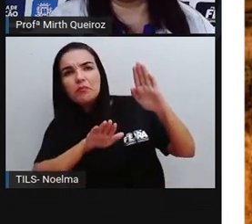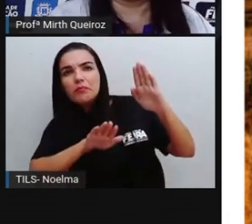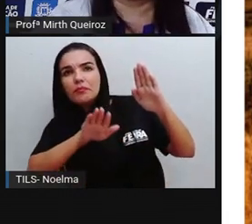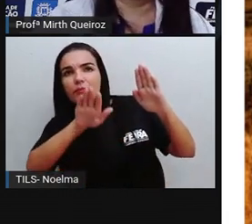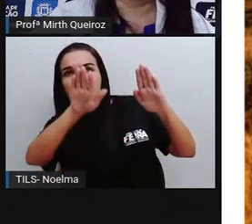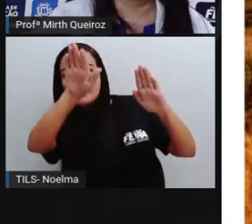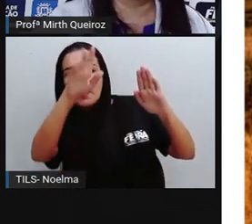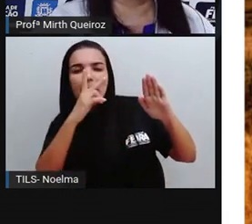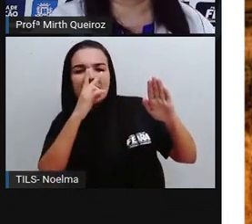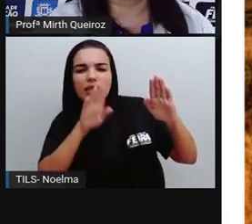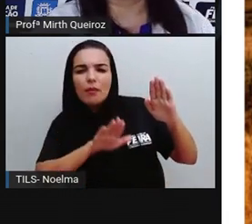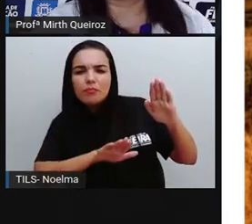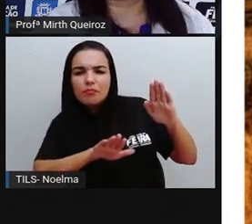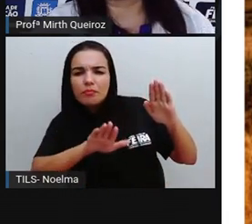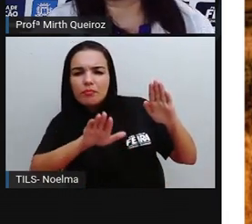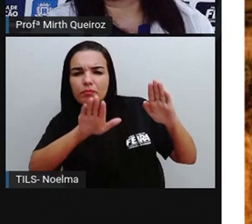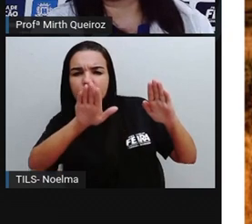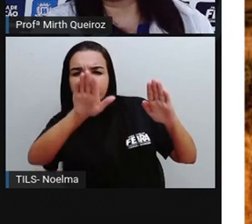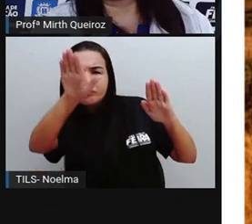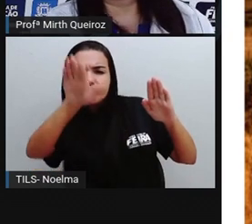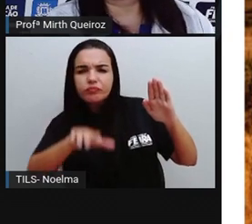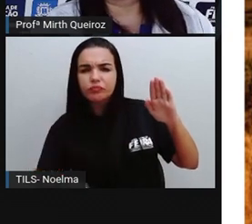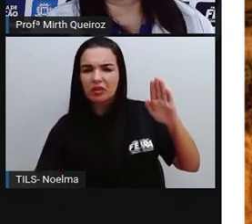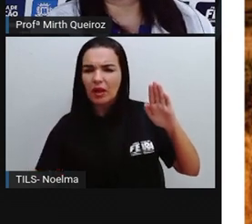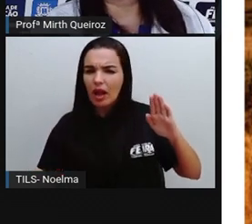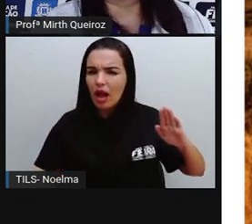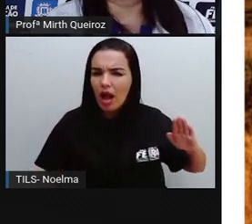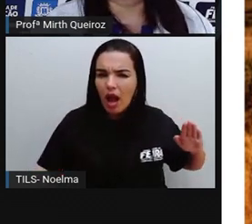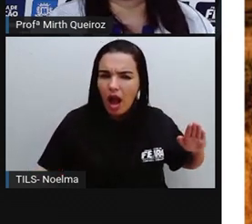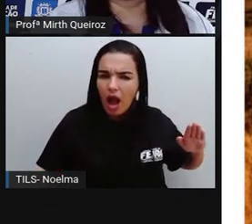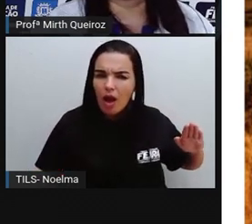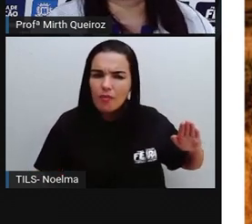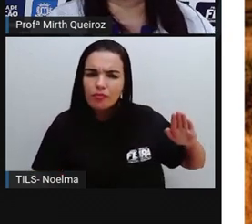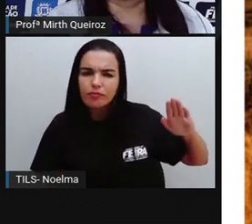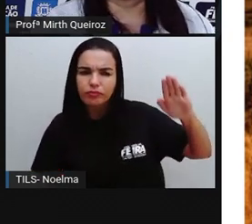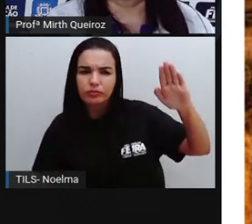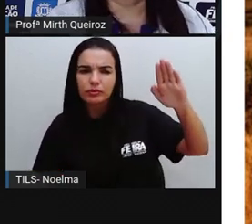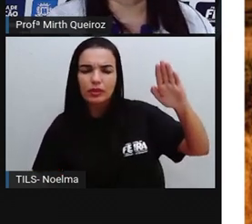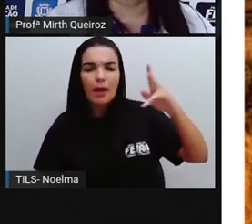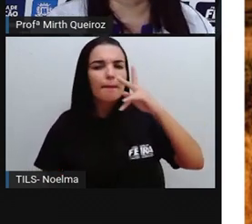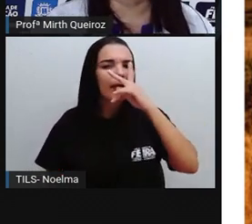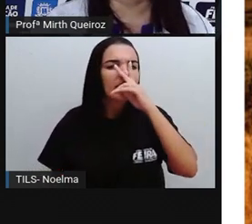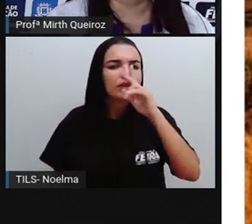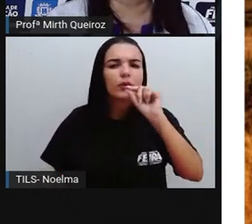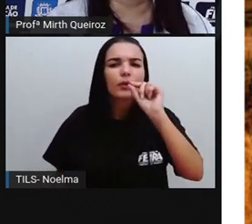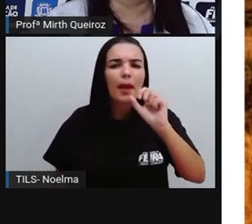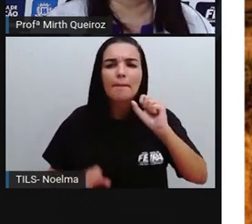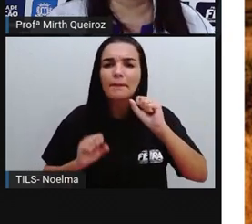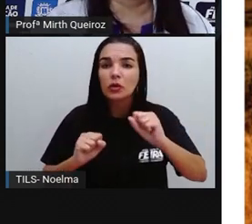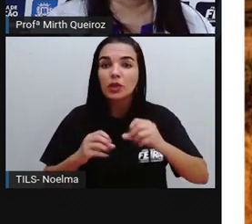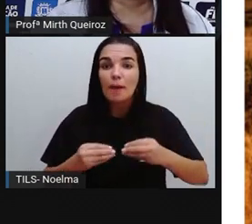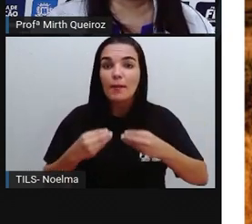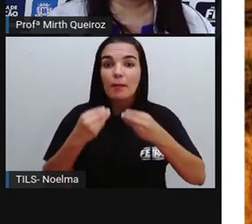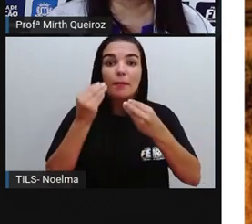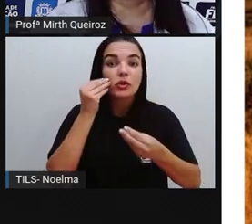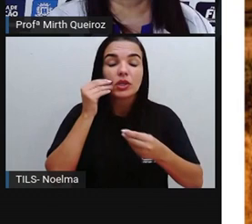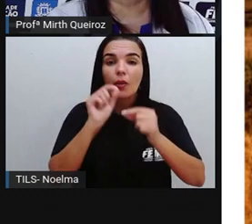algumas inclinações em relação às linhas, elas podem indicar o quê?